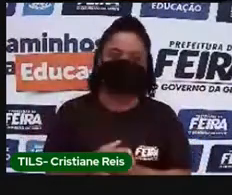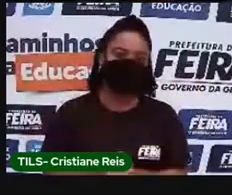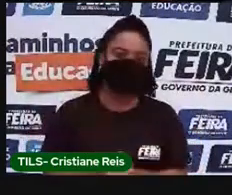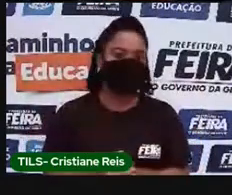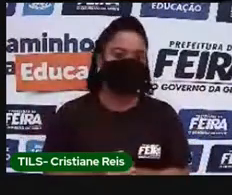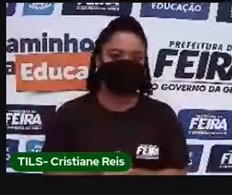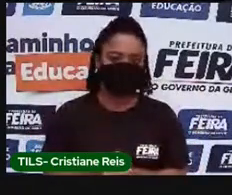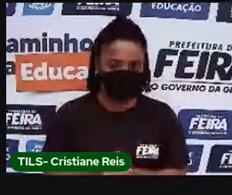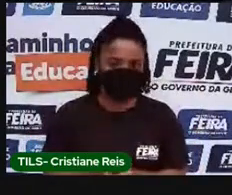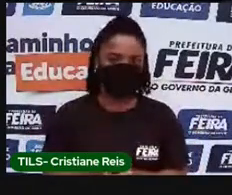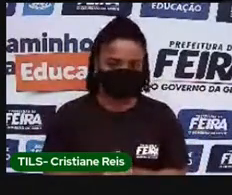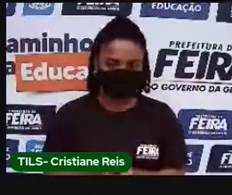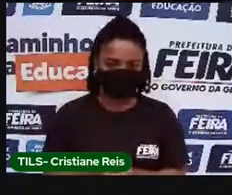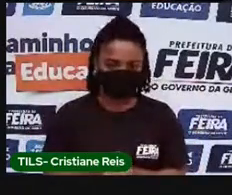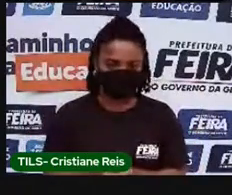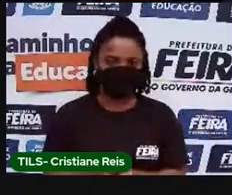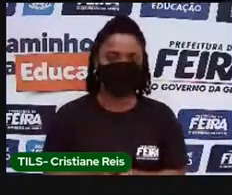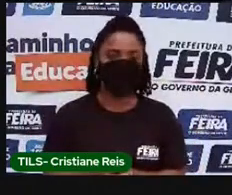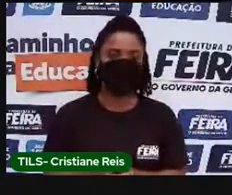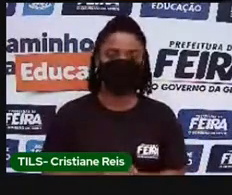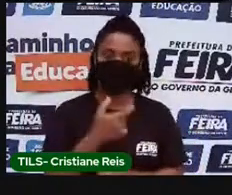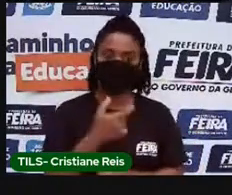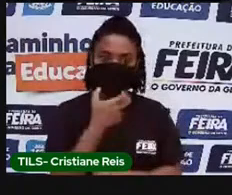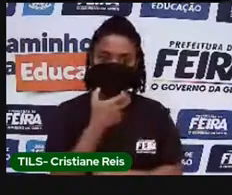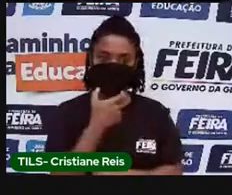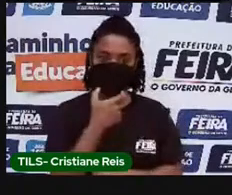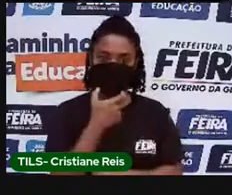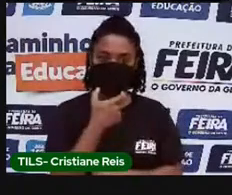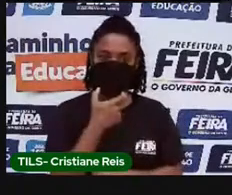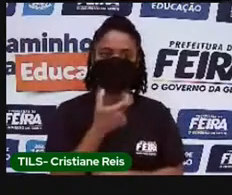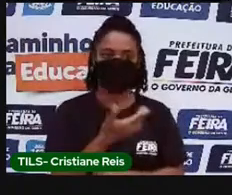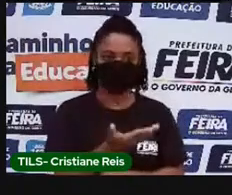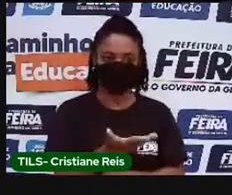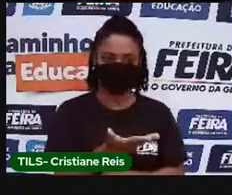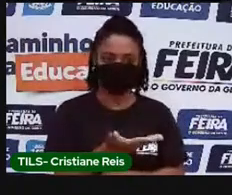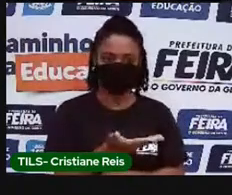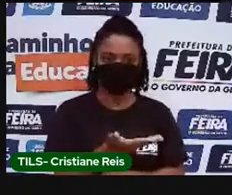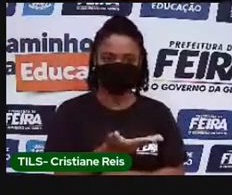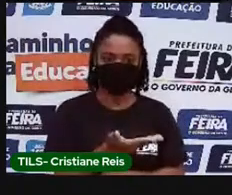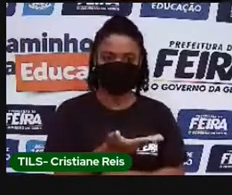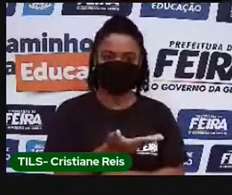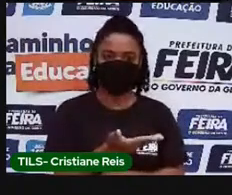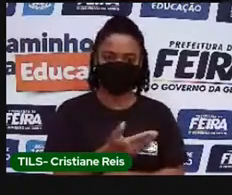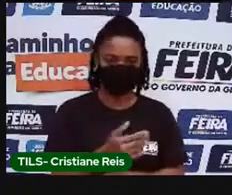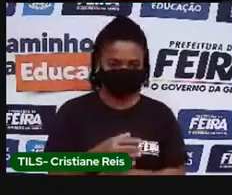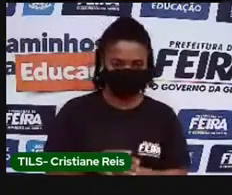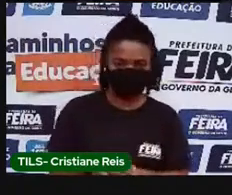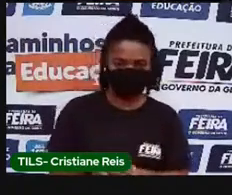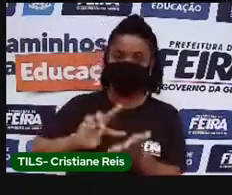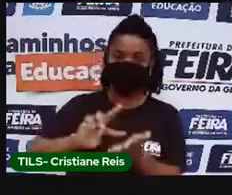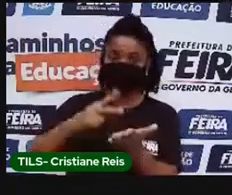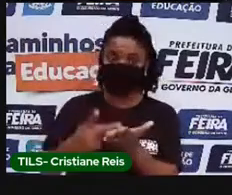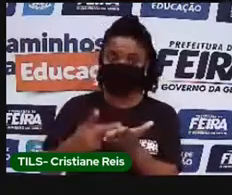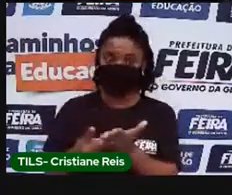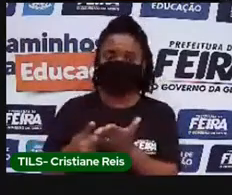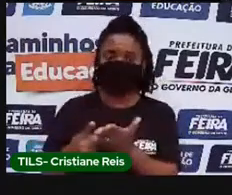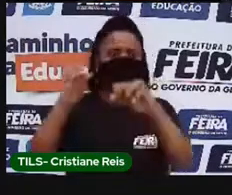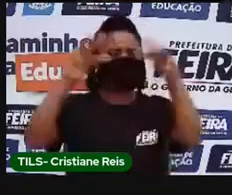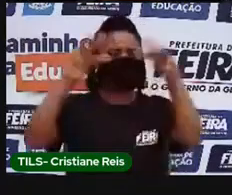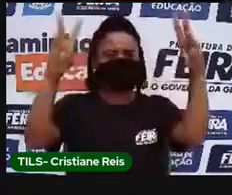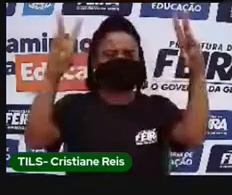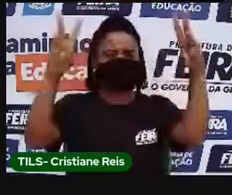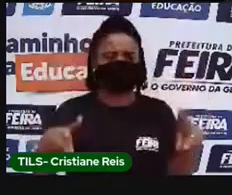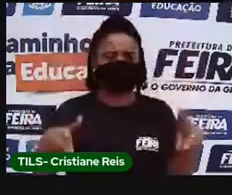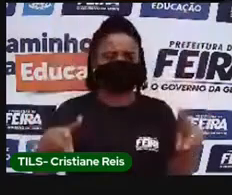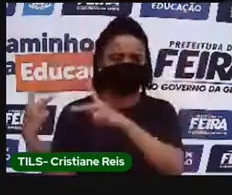How do you ever visit a museum? Você já visitou o museu? What can we see there?